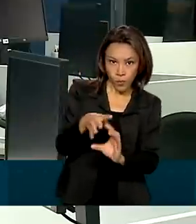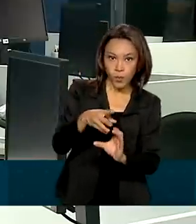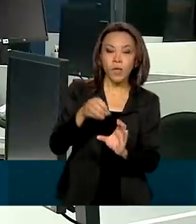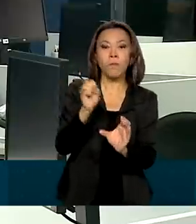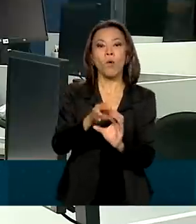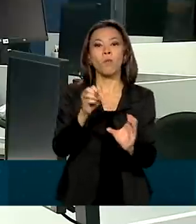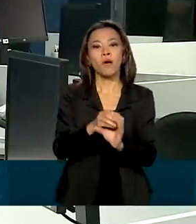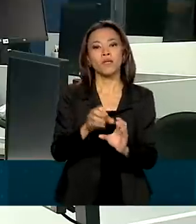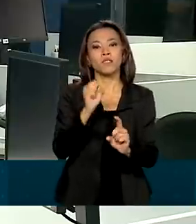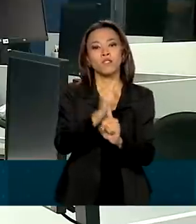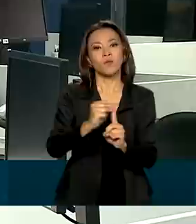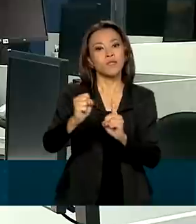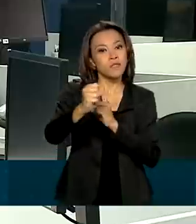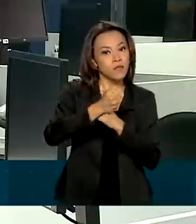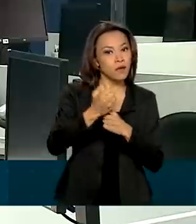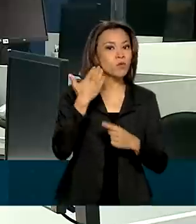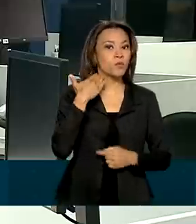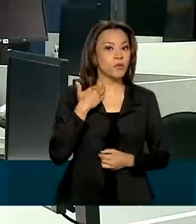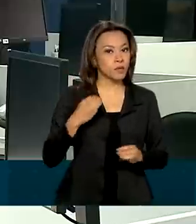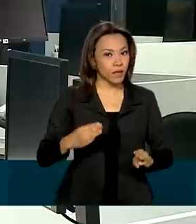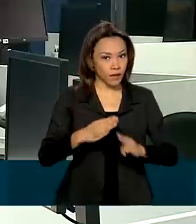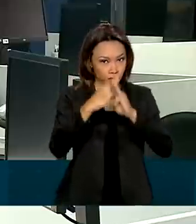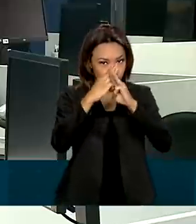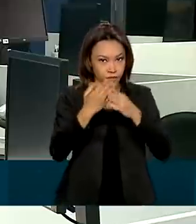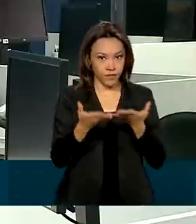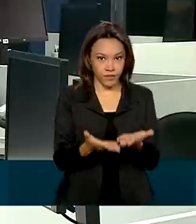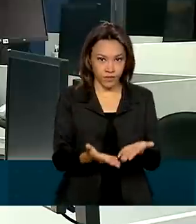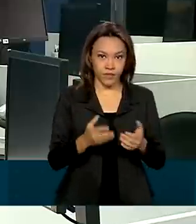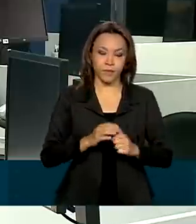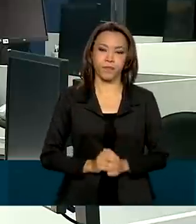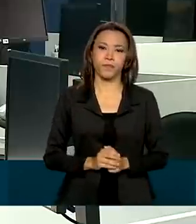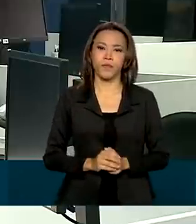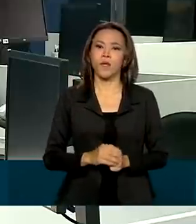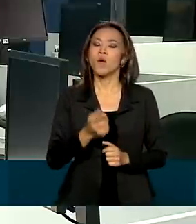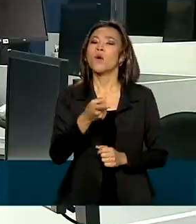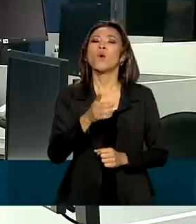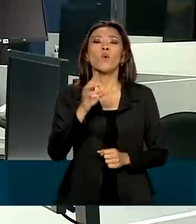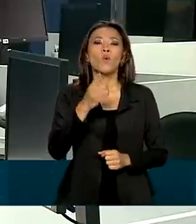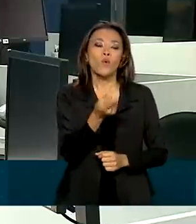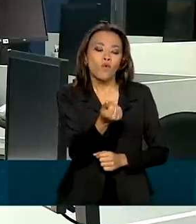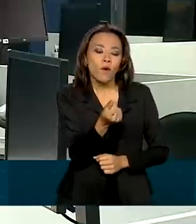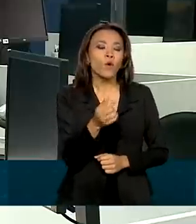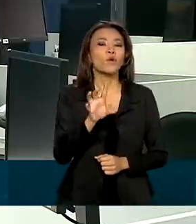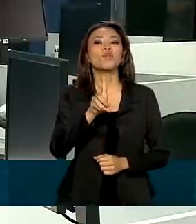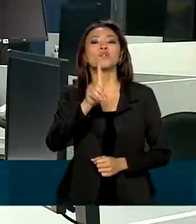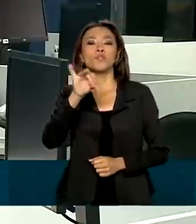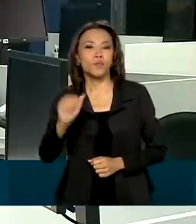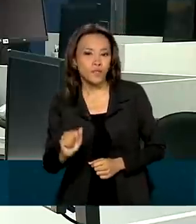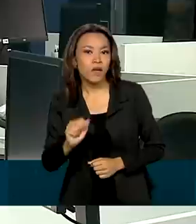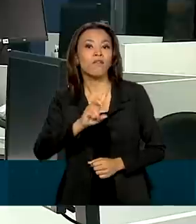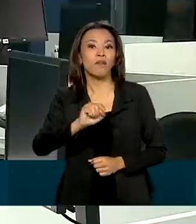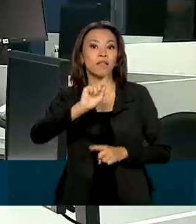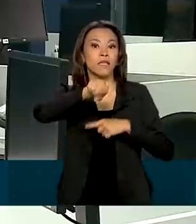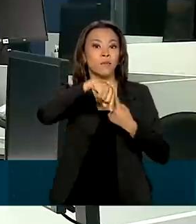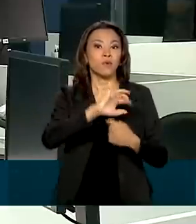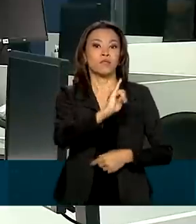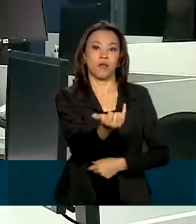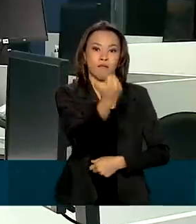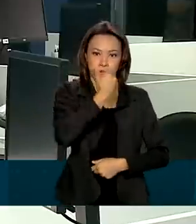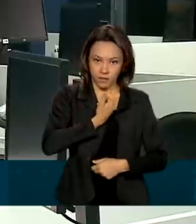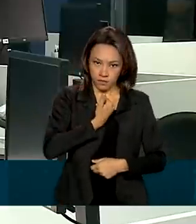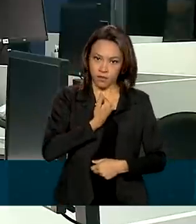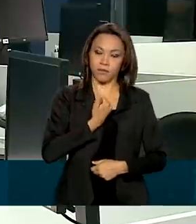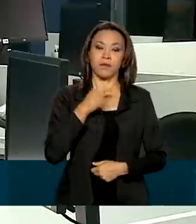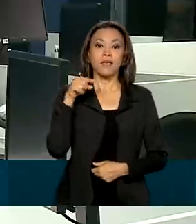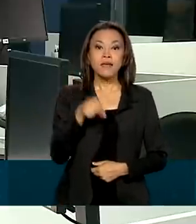poupança social digital da Caixa Econômica Federal. O valor e a data do crédito serão informados em seguida ao trabalhador.